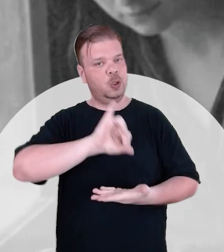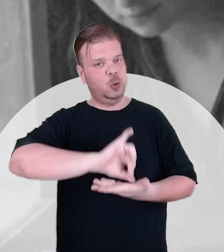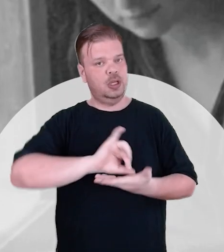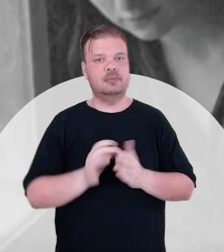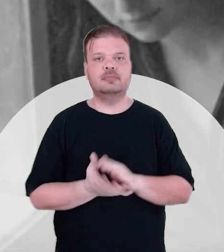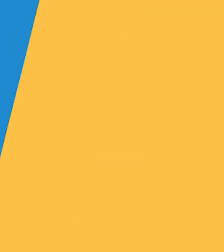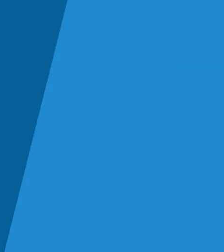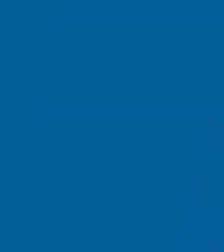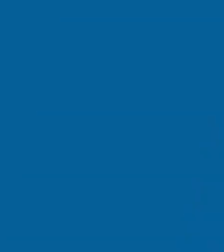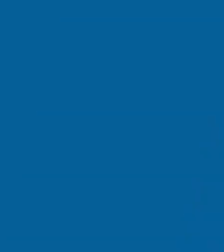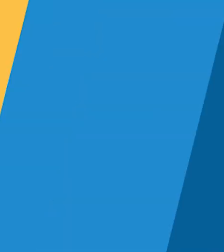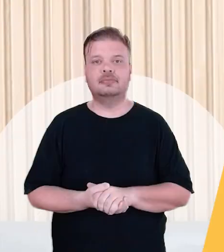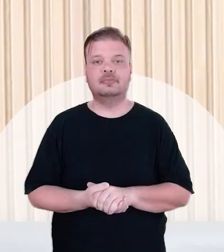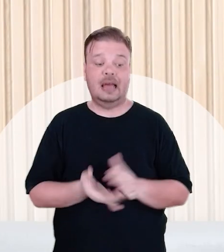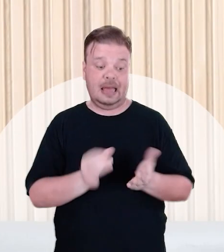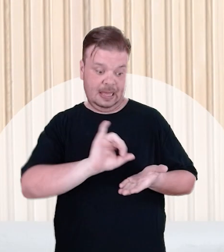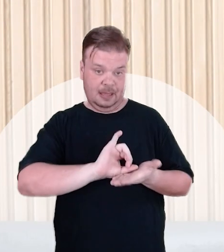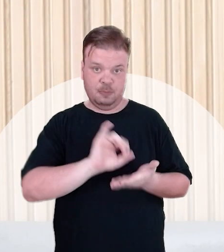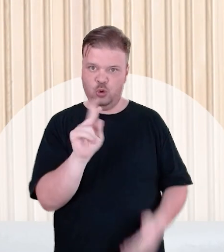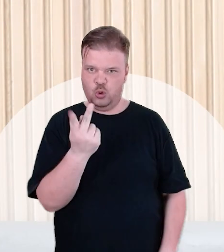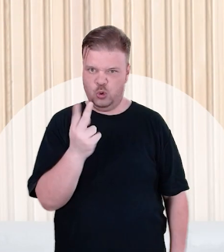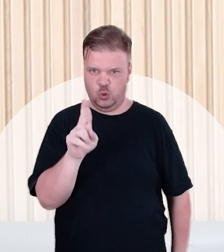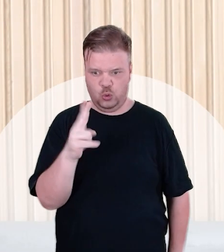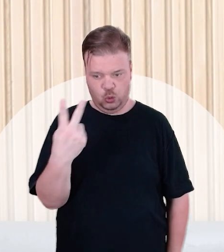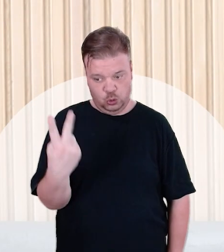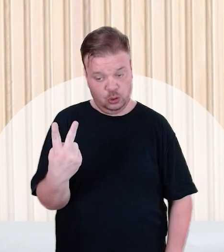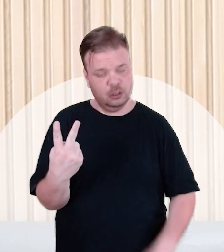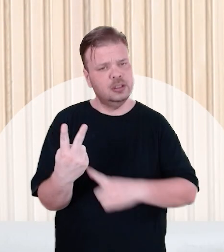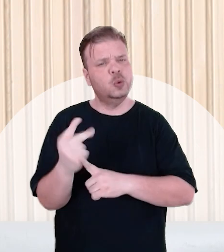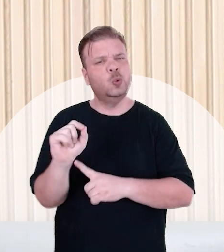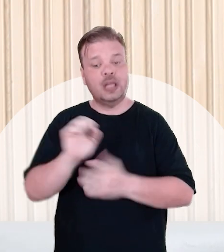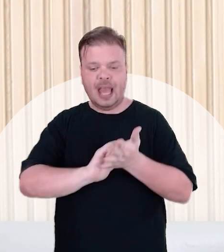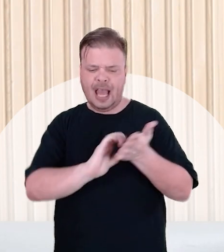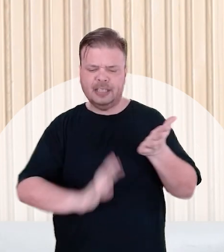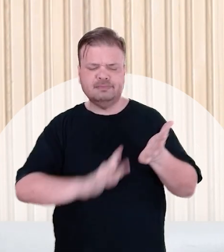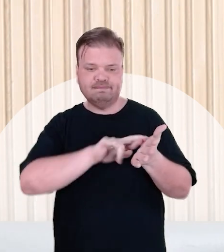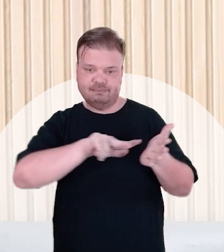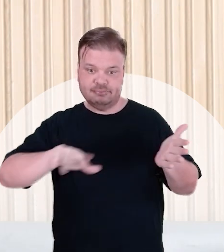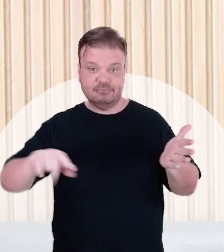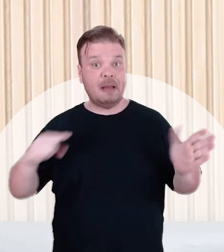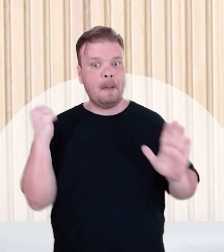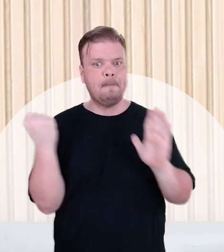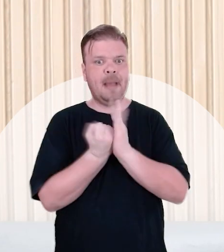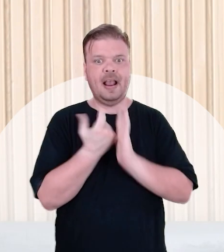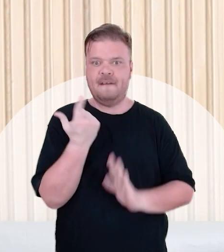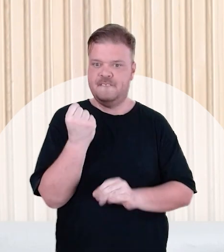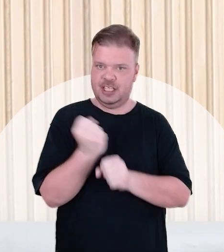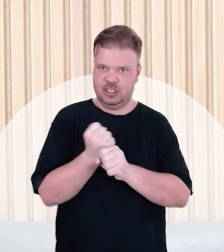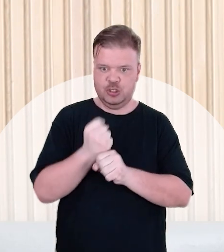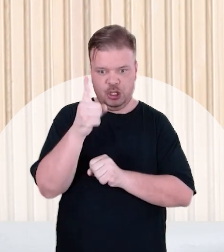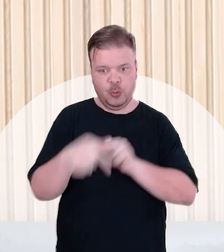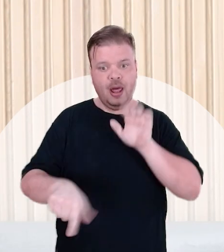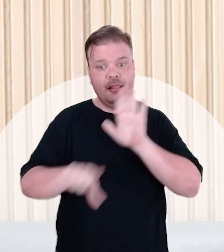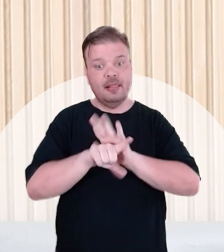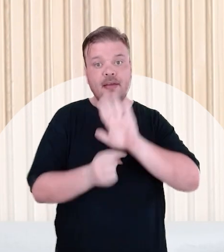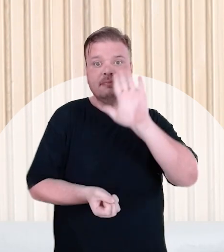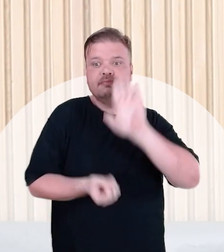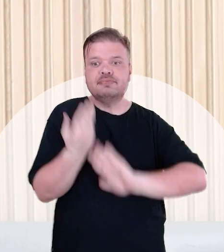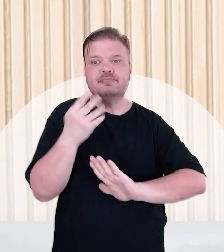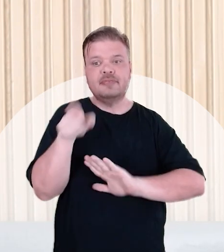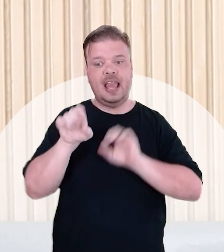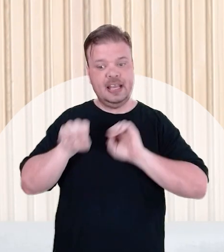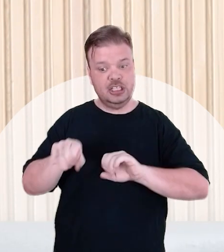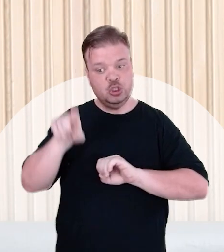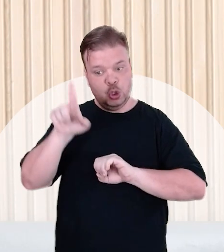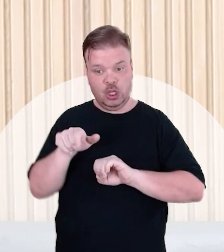Humanidades do Campus. O Campus Humaita II realizou uma série de atividades que marcaram os 20 anos da lei